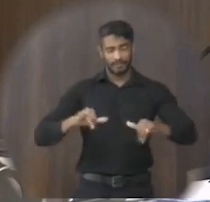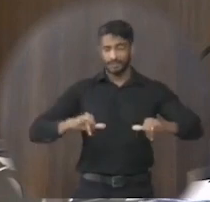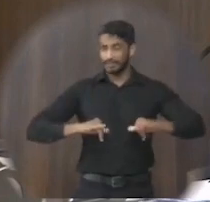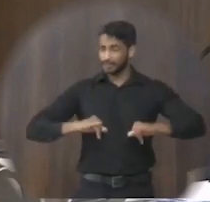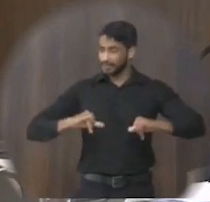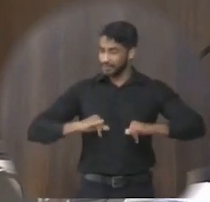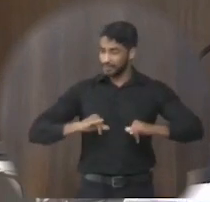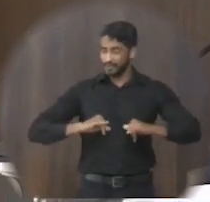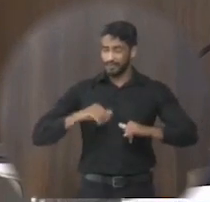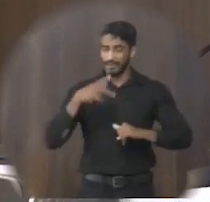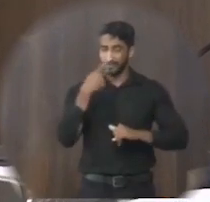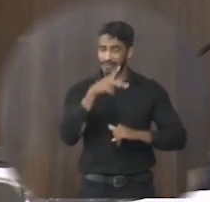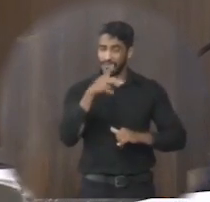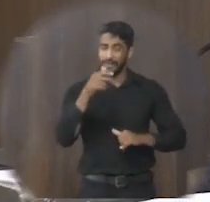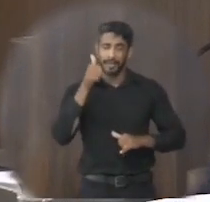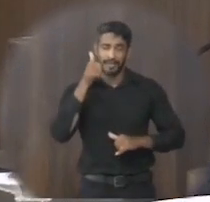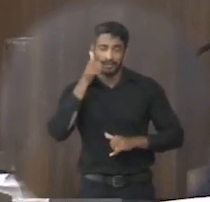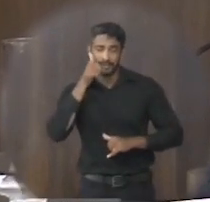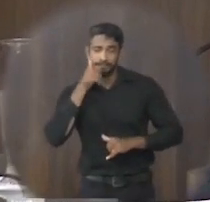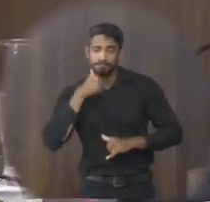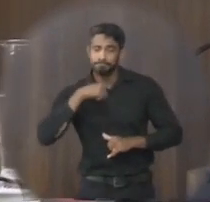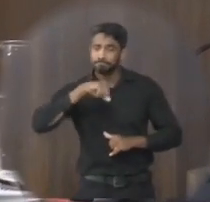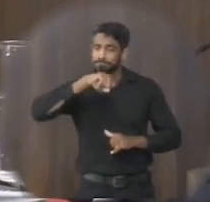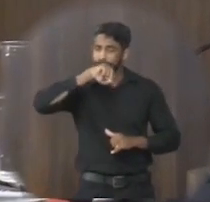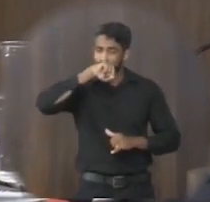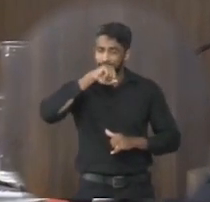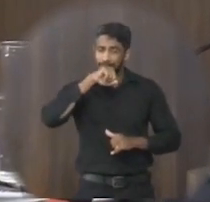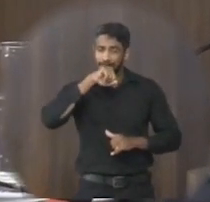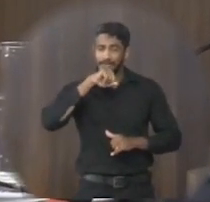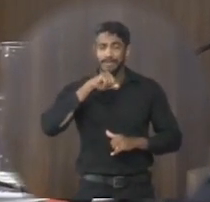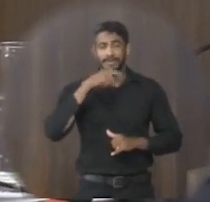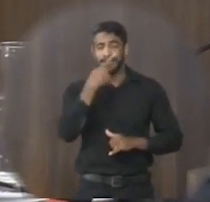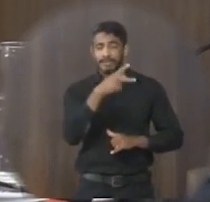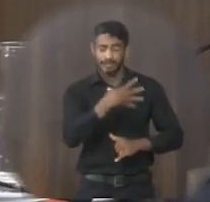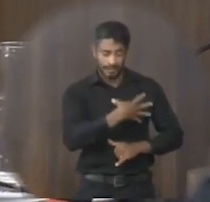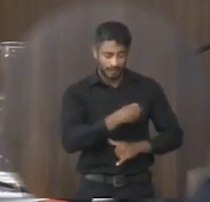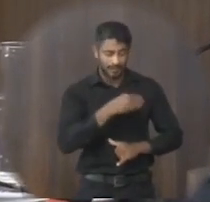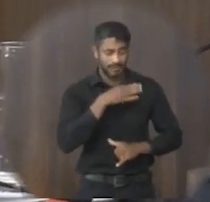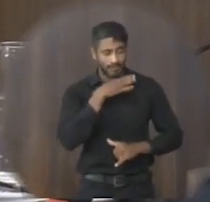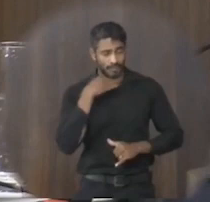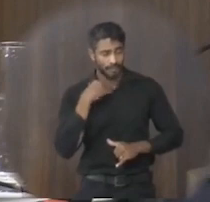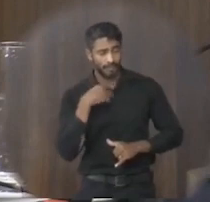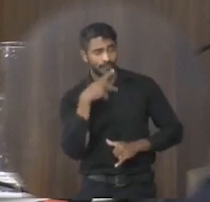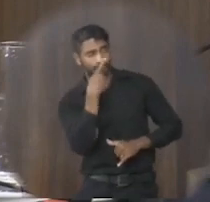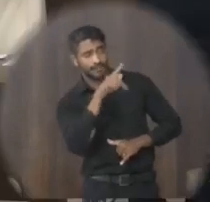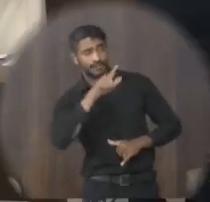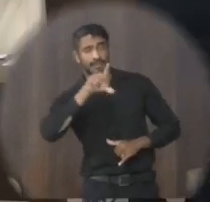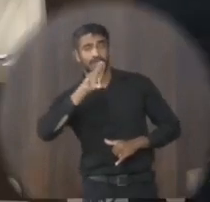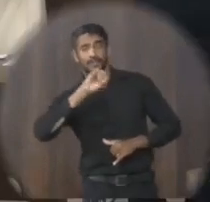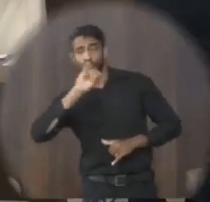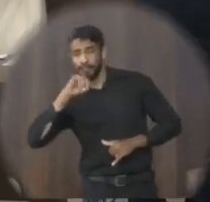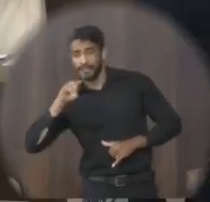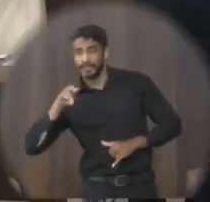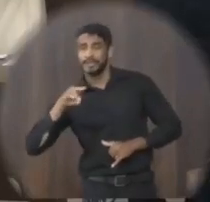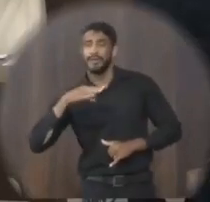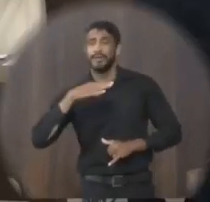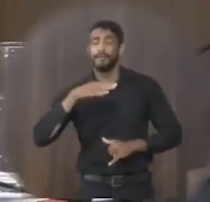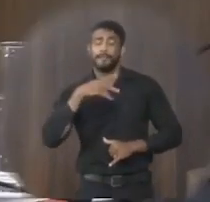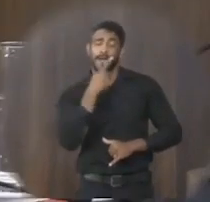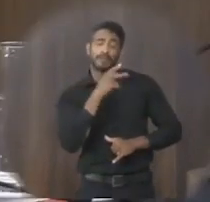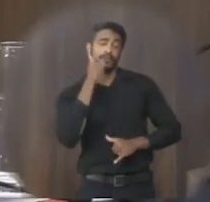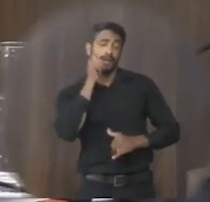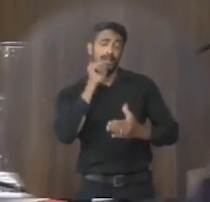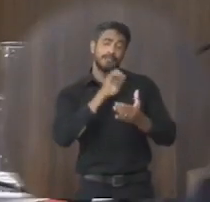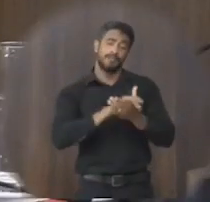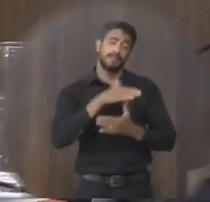sofrimento daquelas mães que perderam seus filhos, de você, Luiz, que perdeu a sua esposa, e